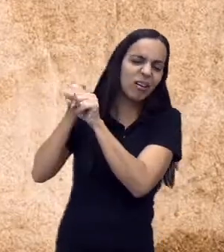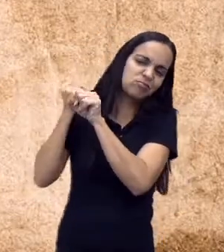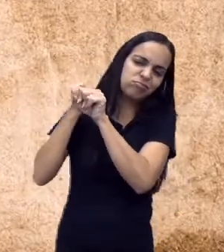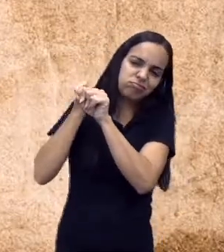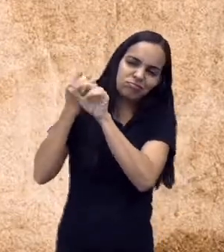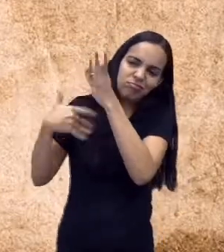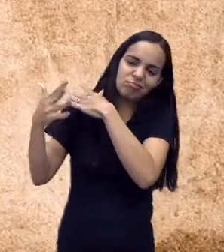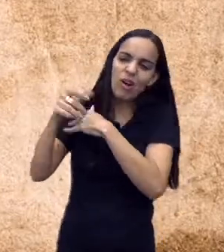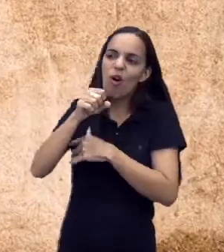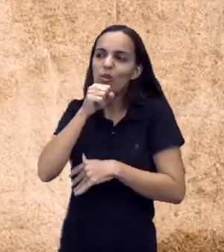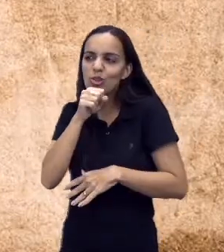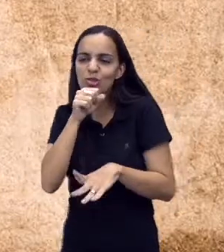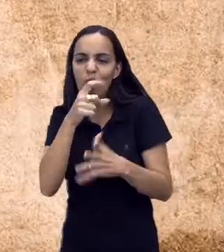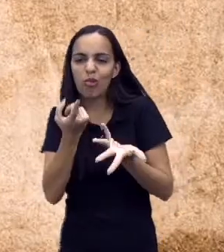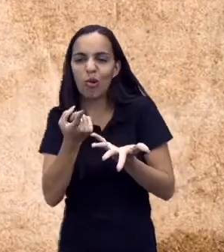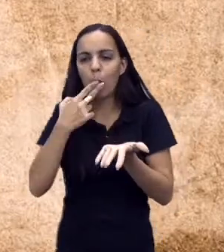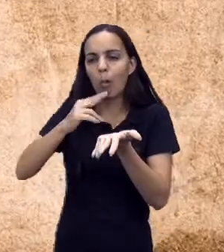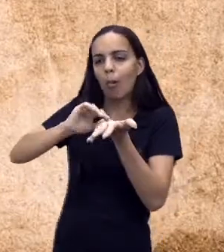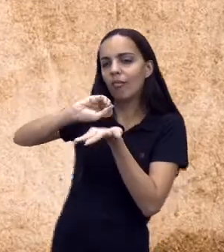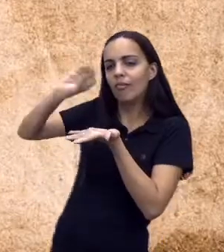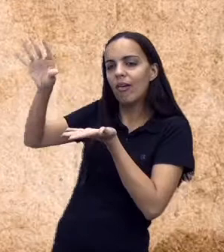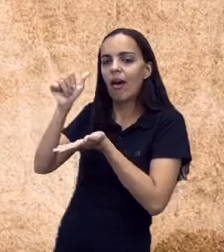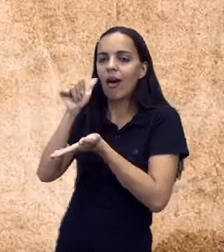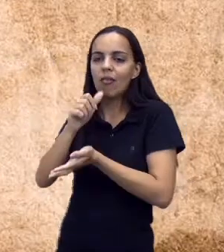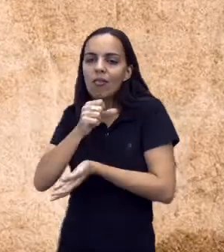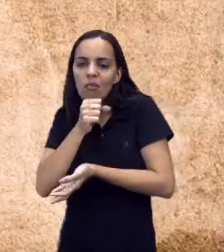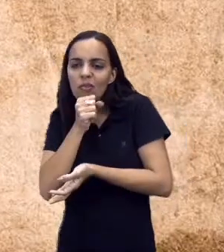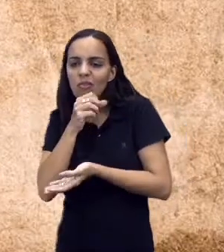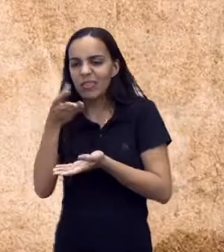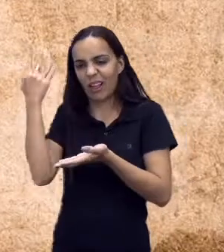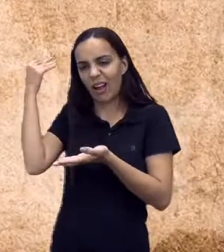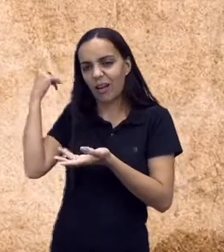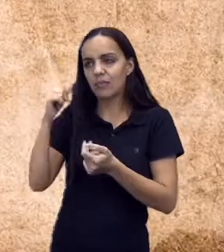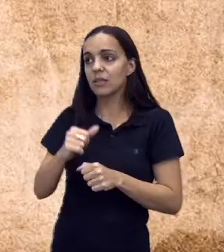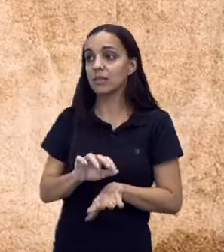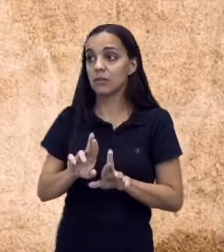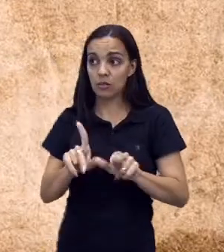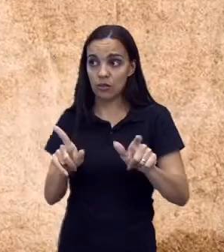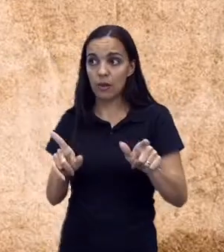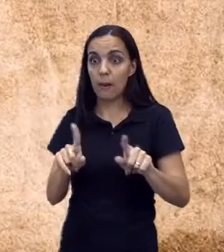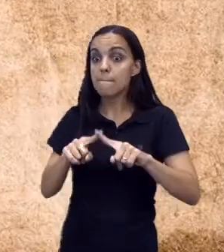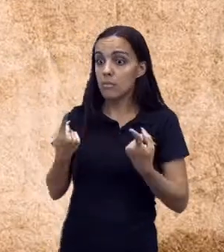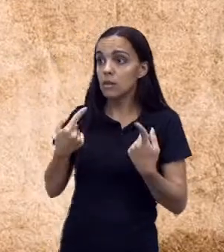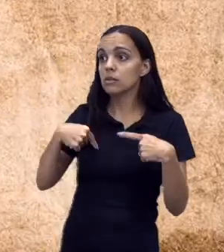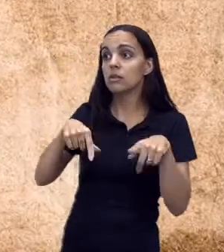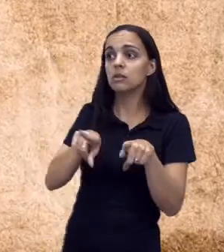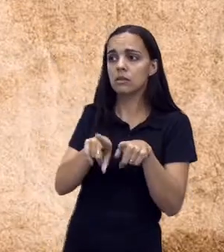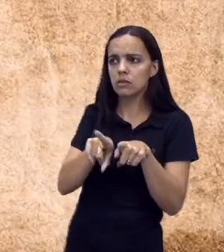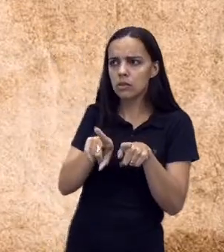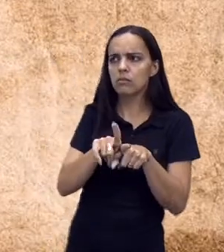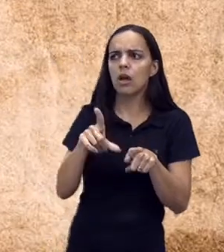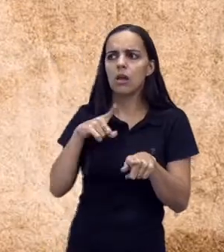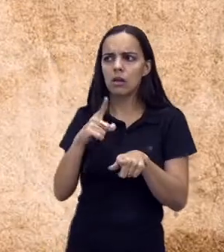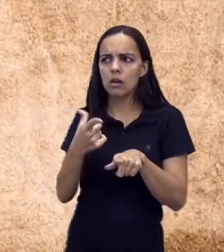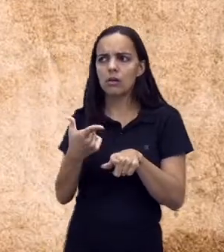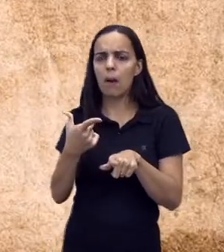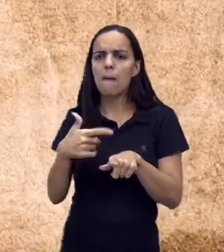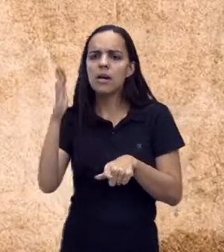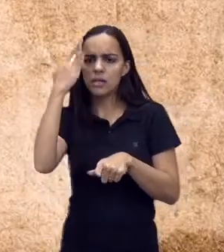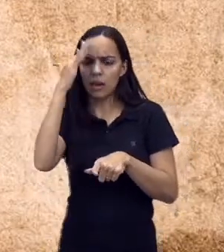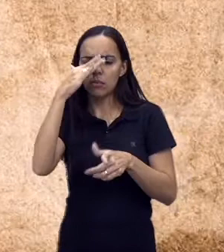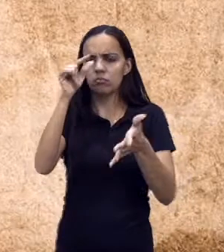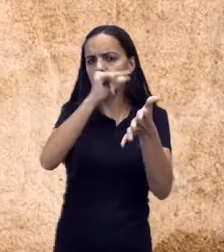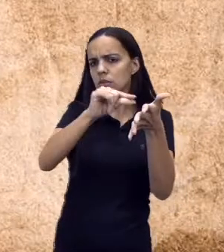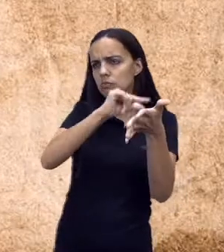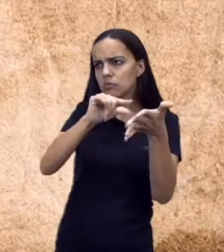enviavam uns para os outros. É diferente dessa carta. Mas ela também tem um remetente e um destinatário.